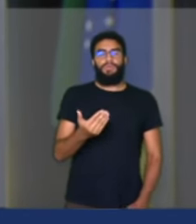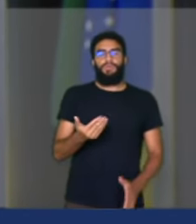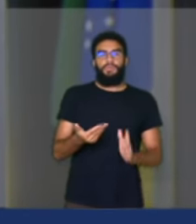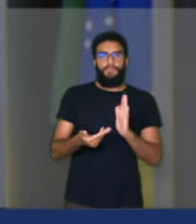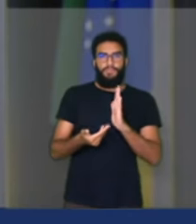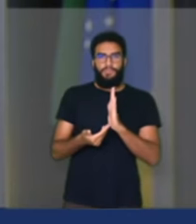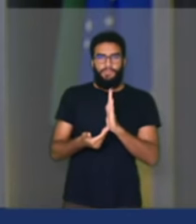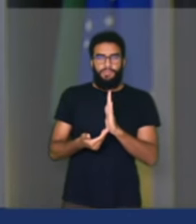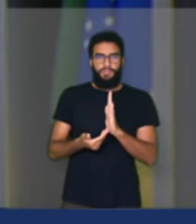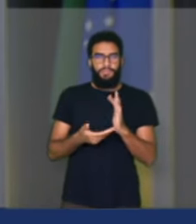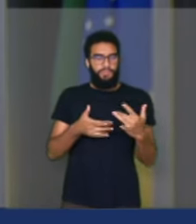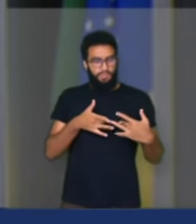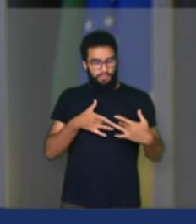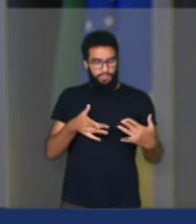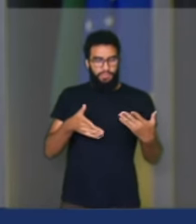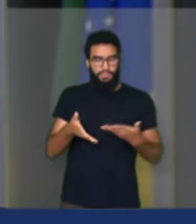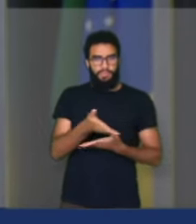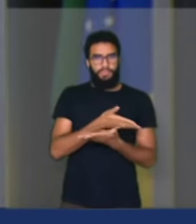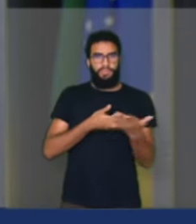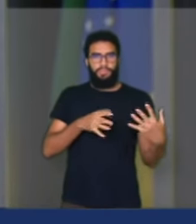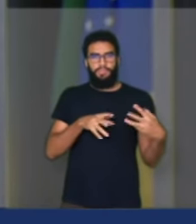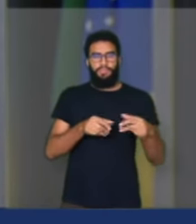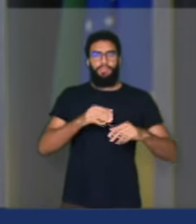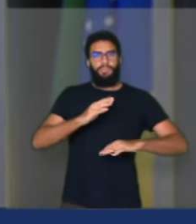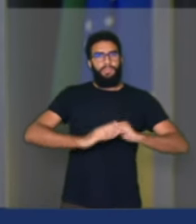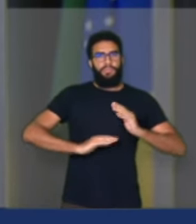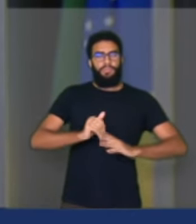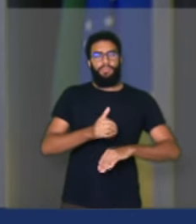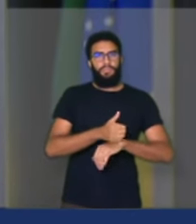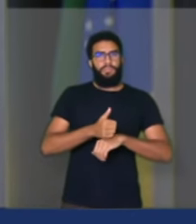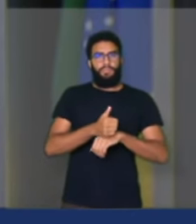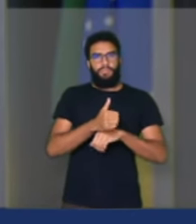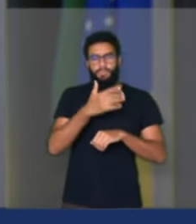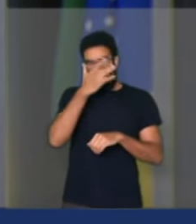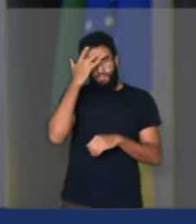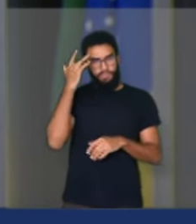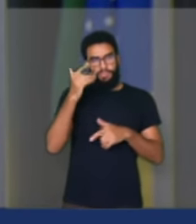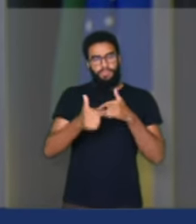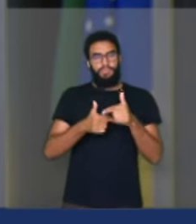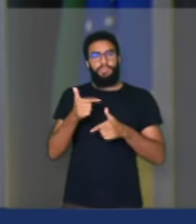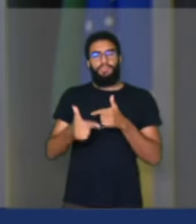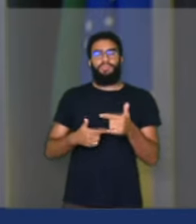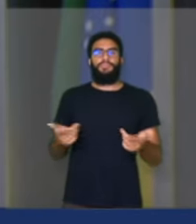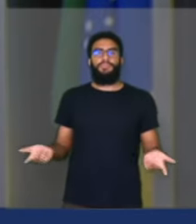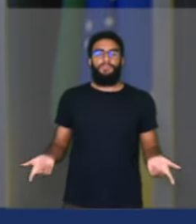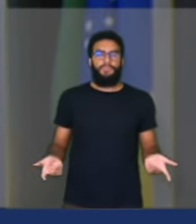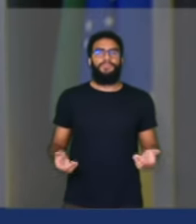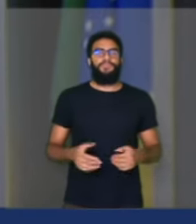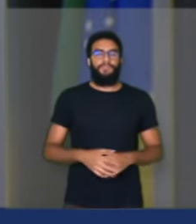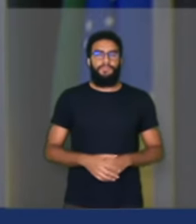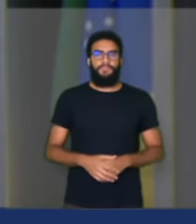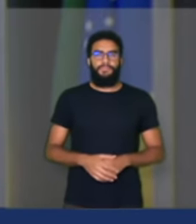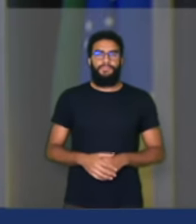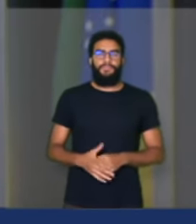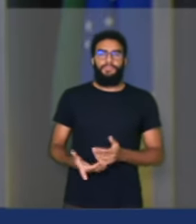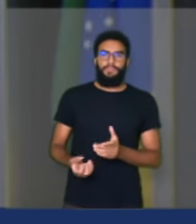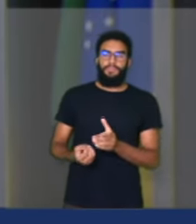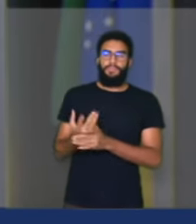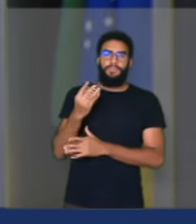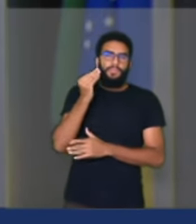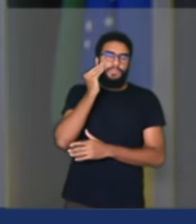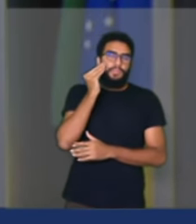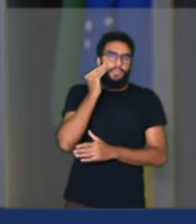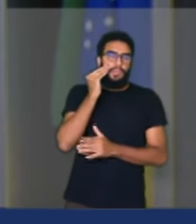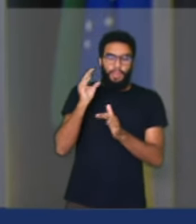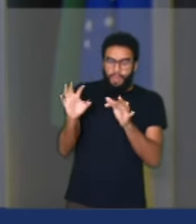com todos esses profissionais que estão na ponta, criando aquele elo entre a